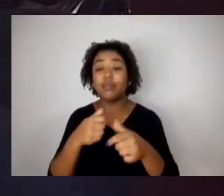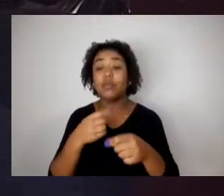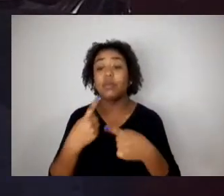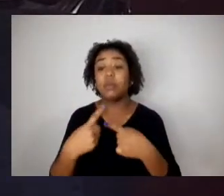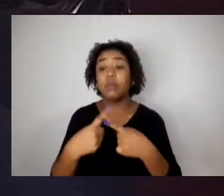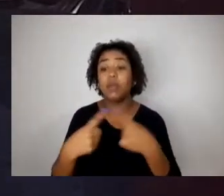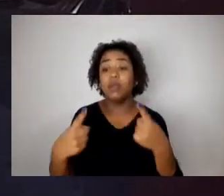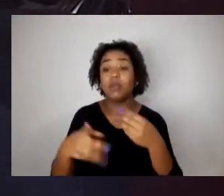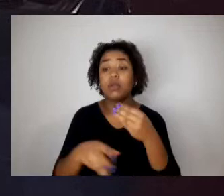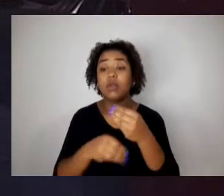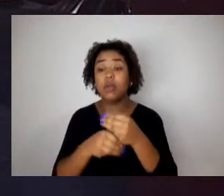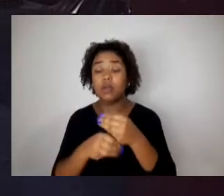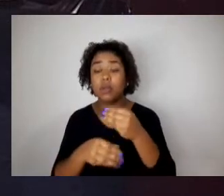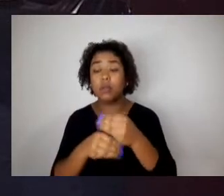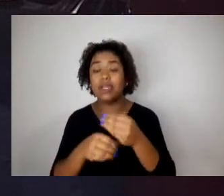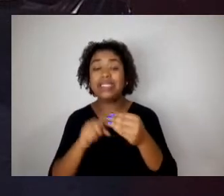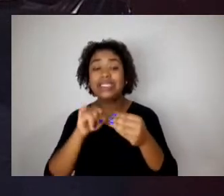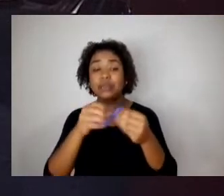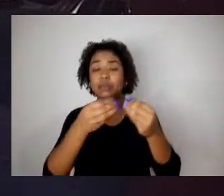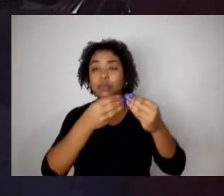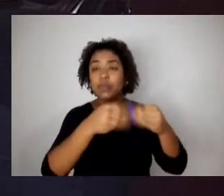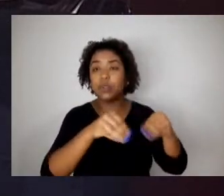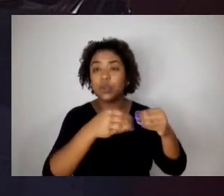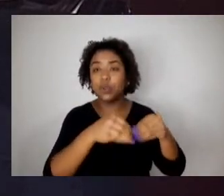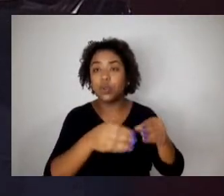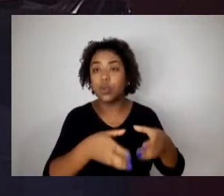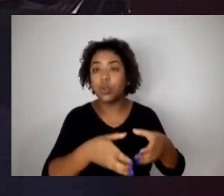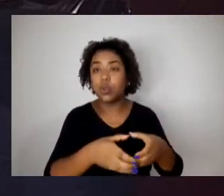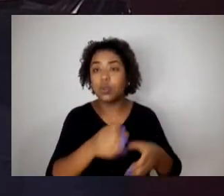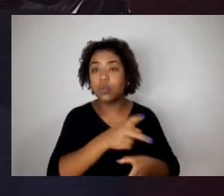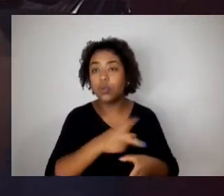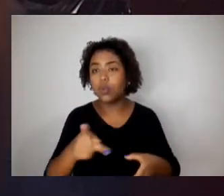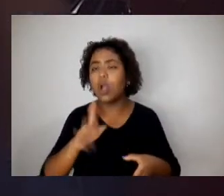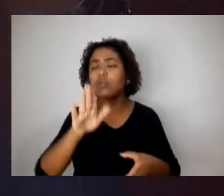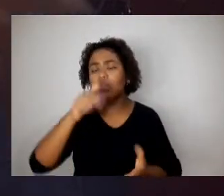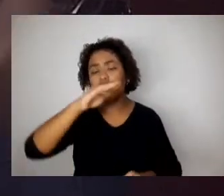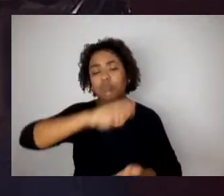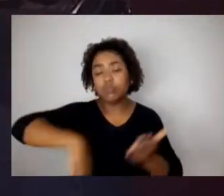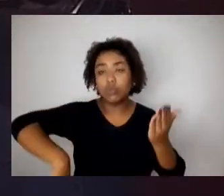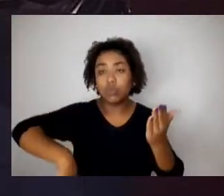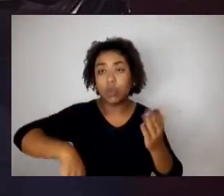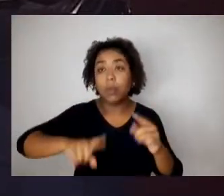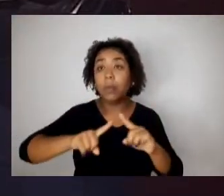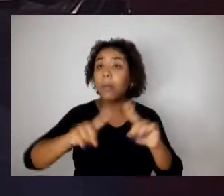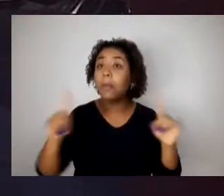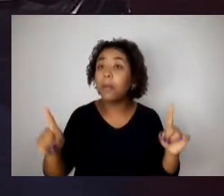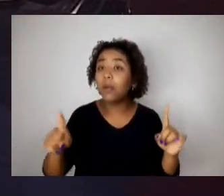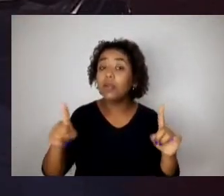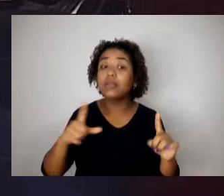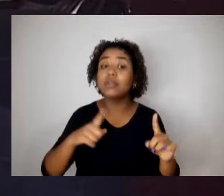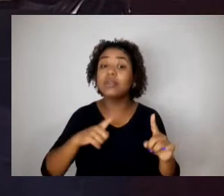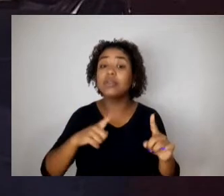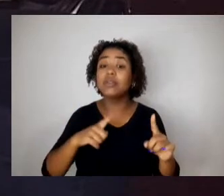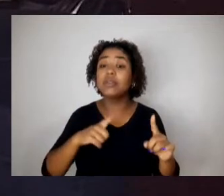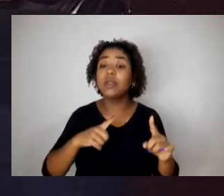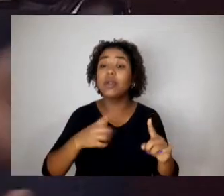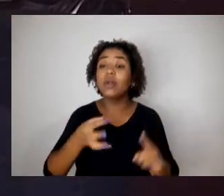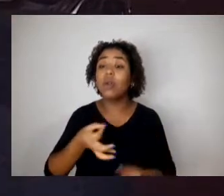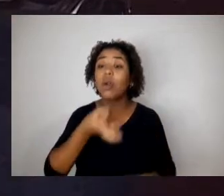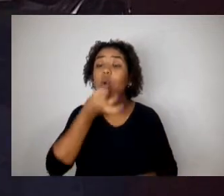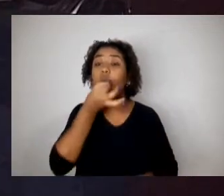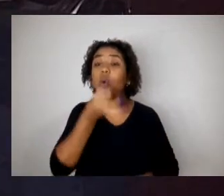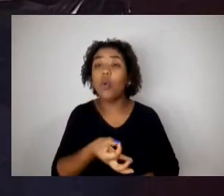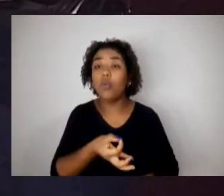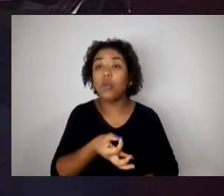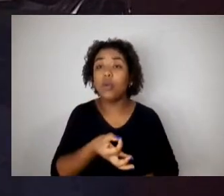professores foram retiradas. Agora, por que nós temos uma posição? Por que nós temos um posicionamento? Ué, se